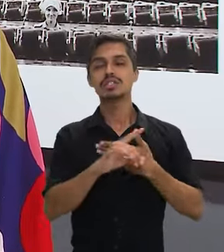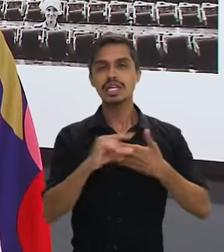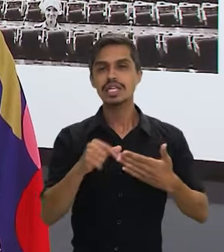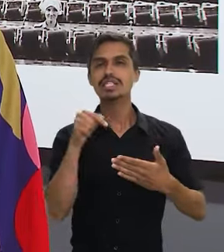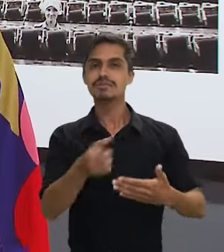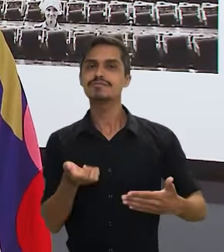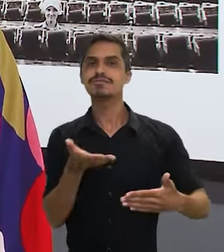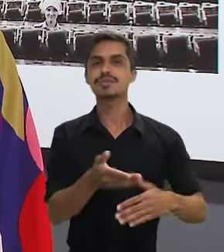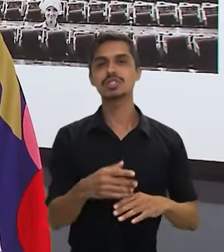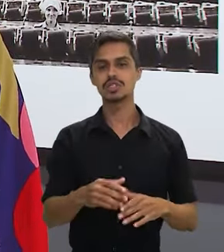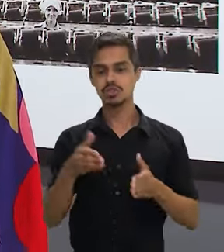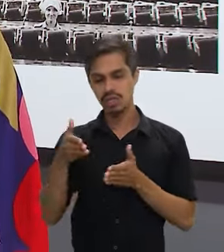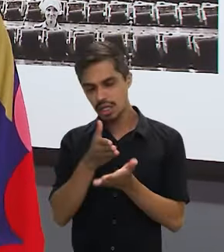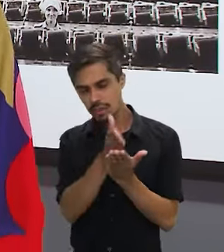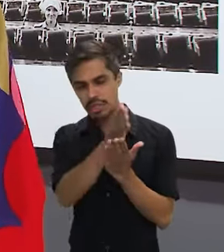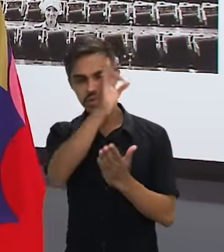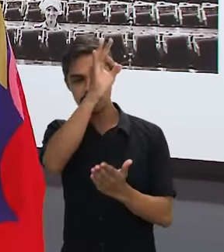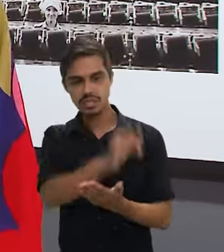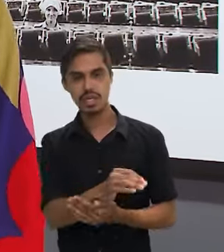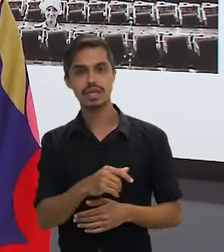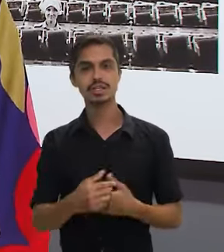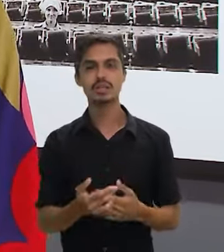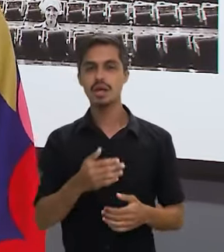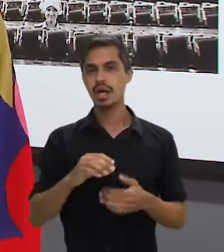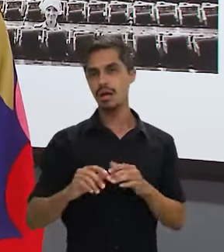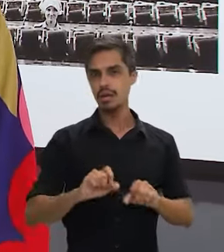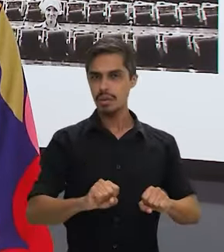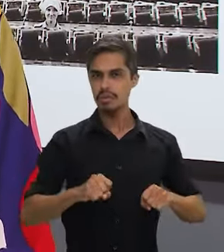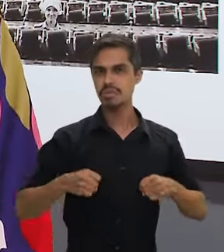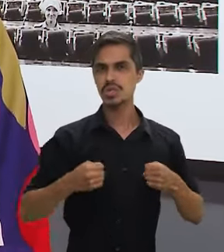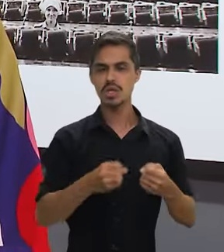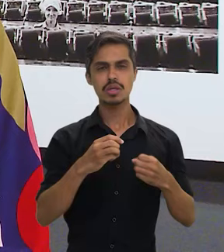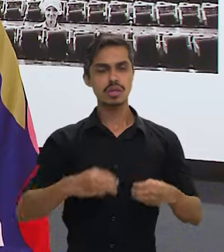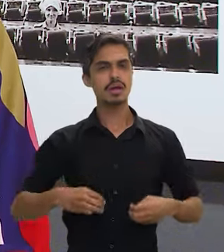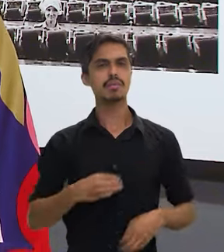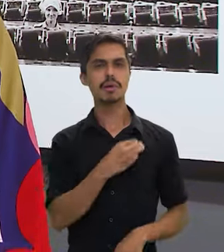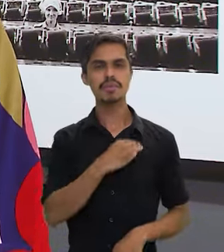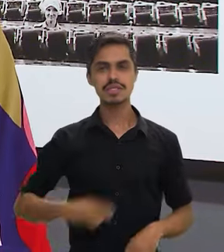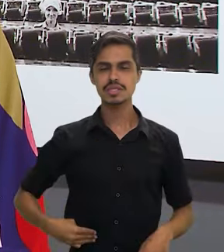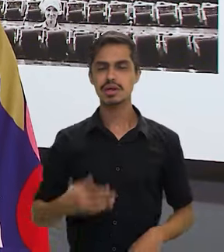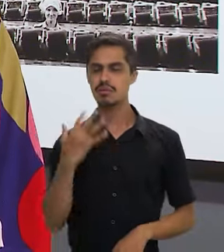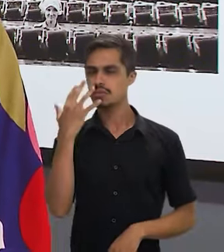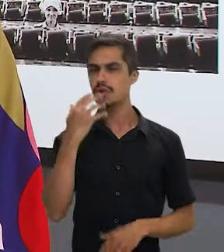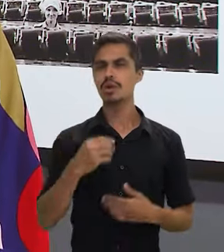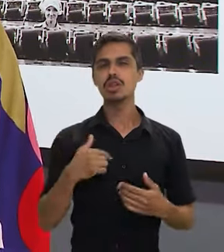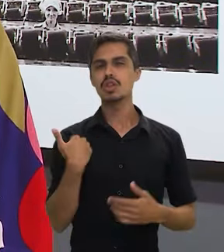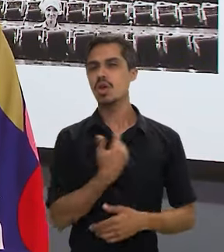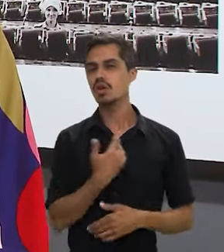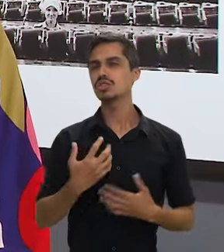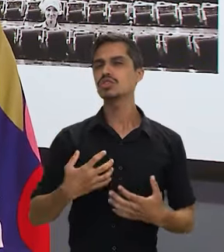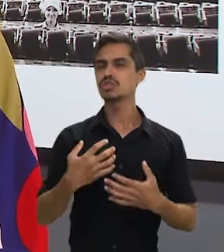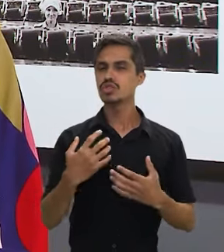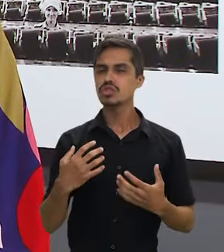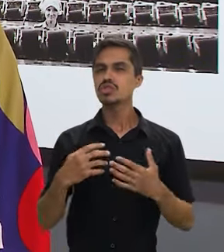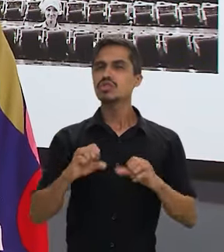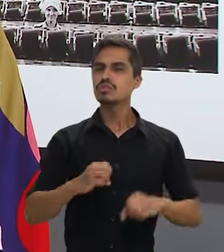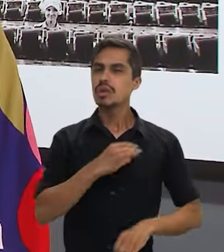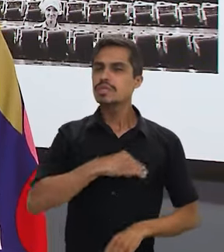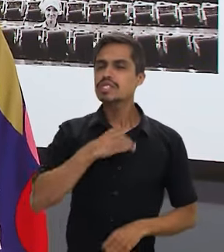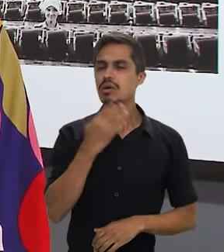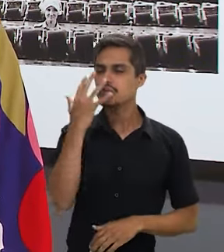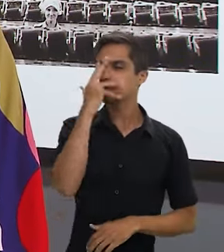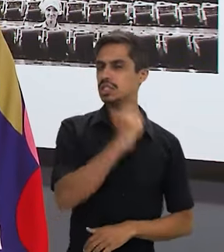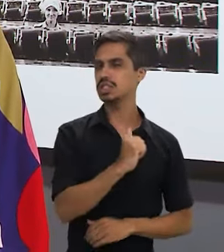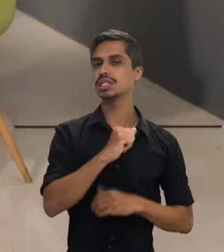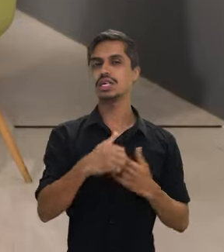no lugar certo, no caminho certo, com a missão muito bonita, muito desafiadora, mas que compensa quando a gente chega no lugar e alguém